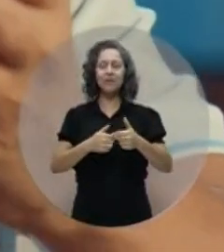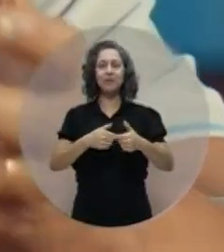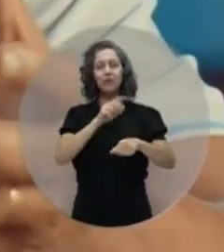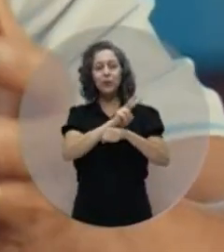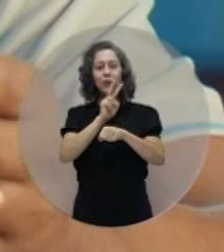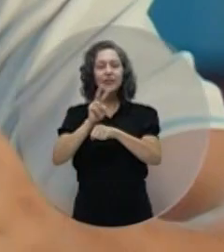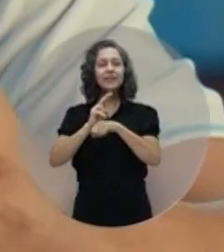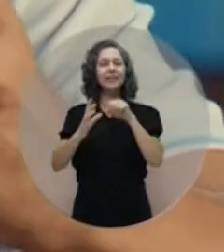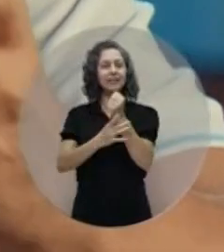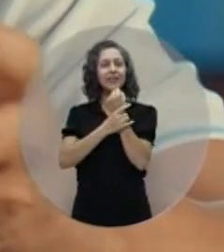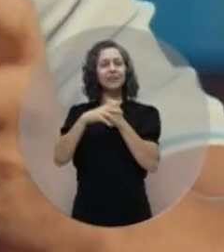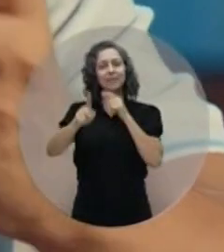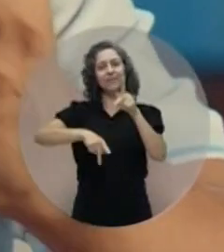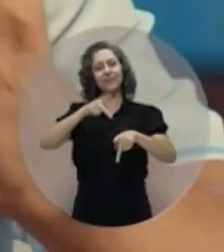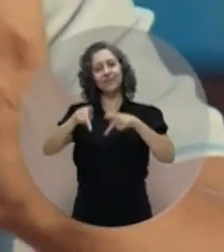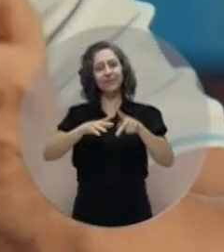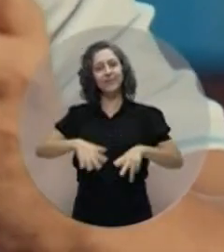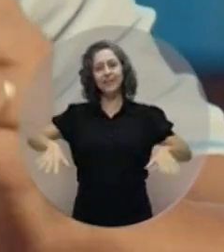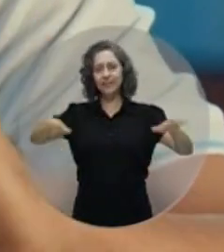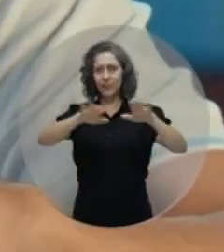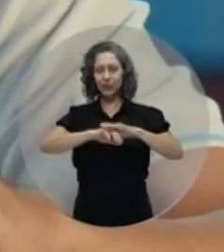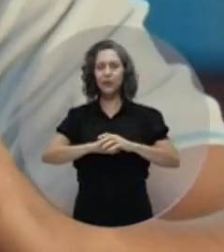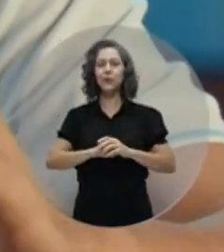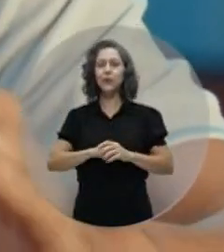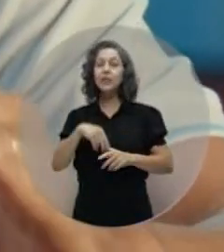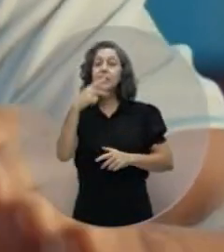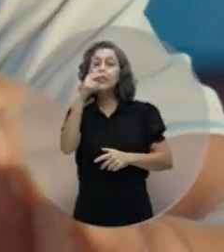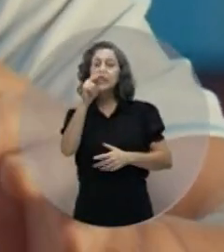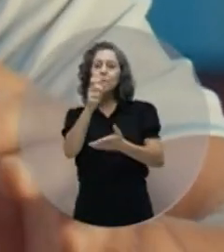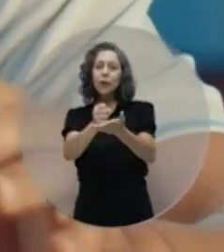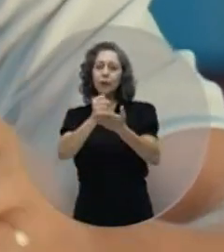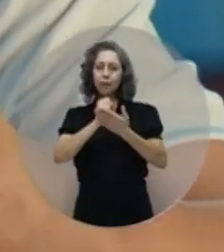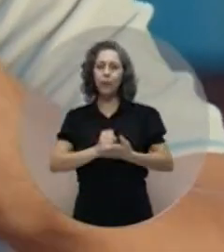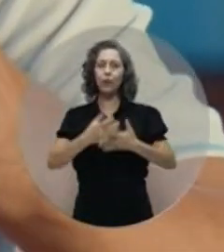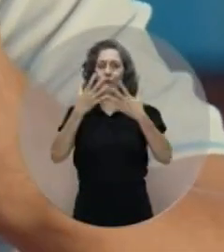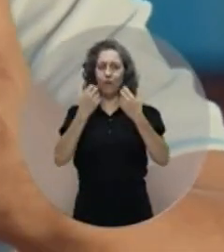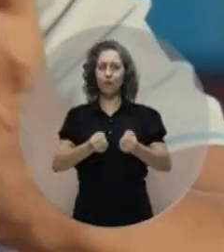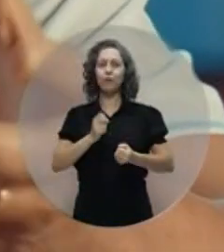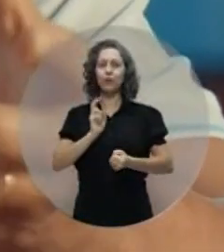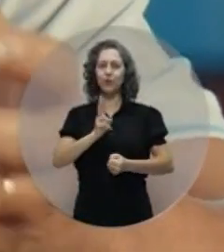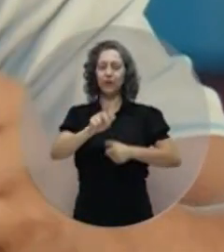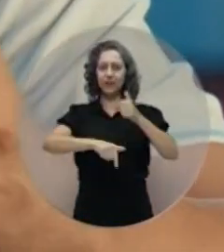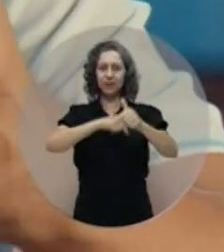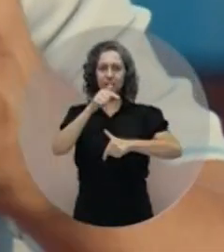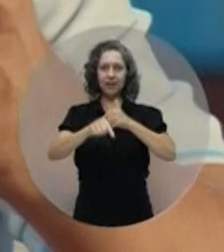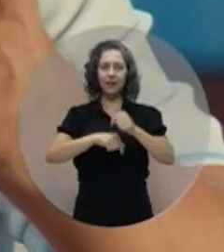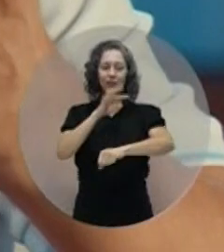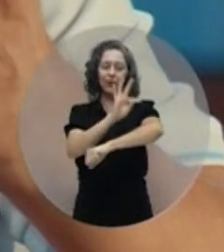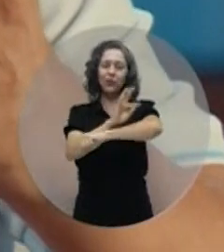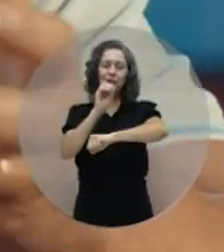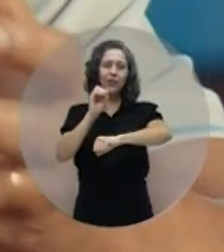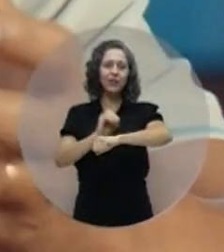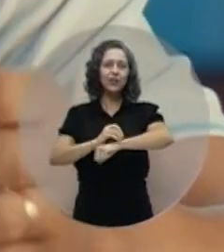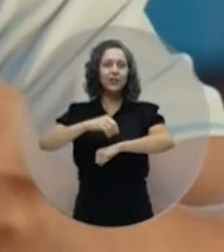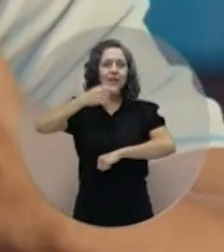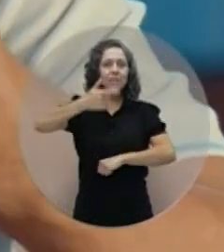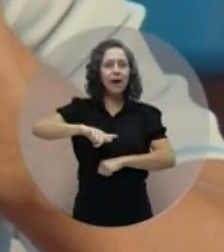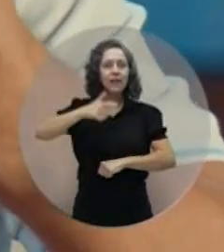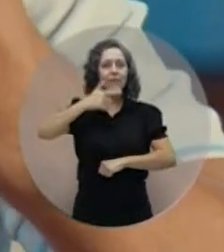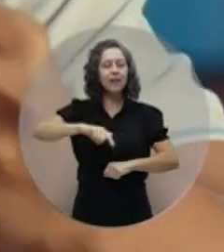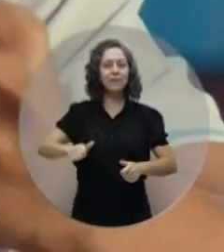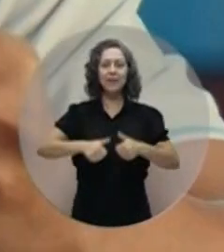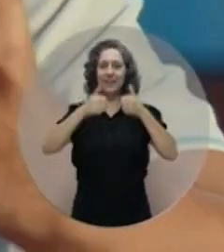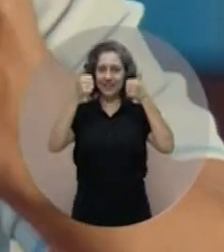e trabalho, estamos cuidando da segurança da nossa população. E com o seu apoio, vamos continuar trabalhando por um